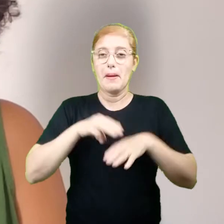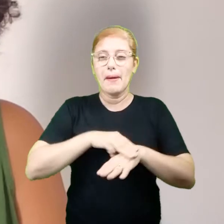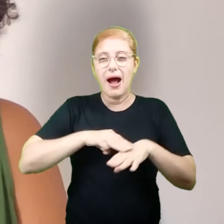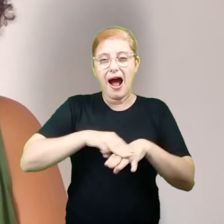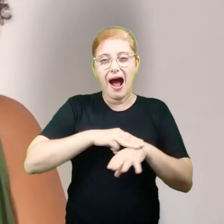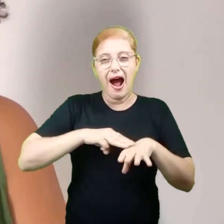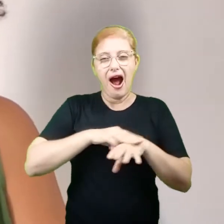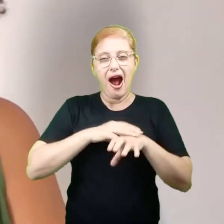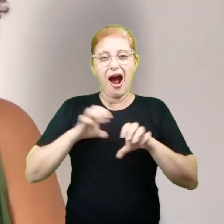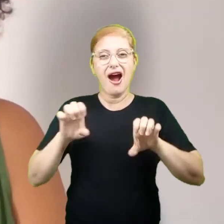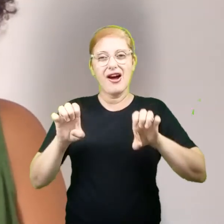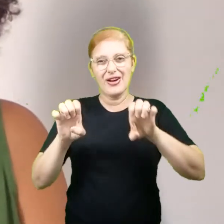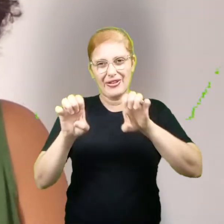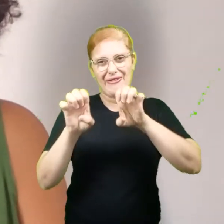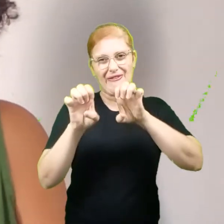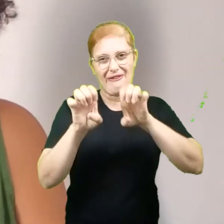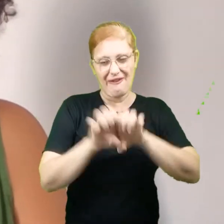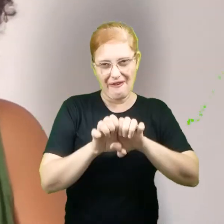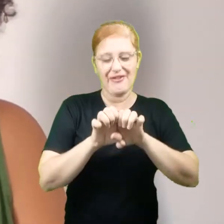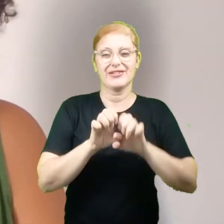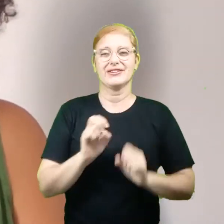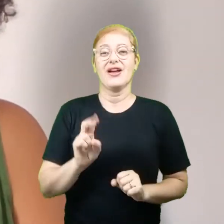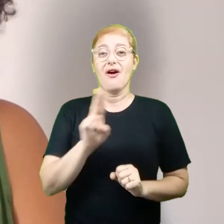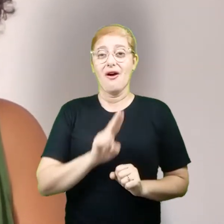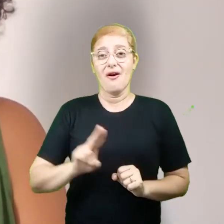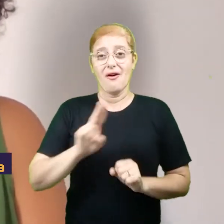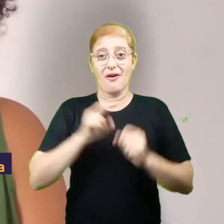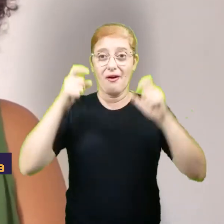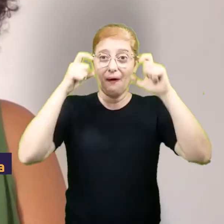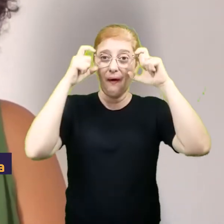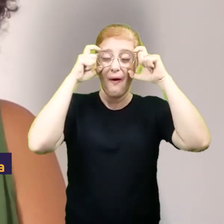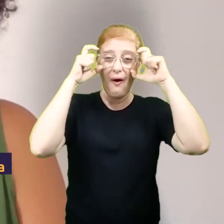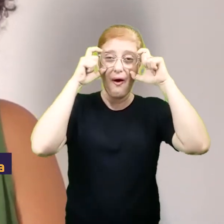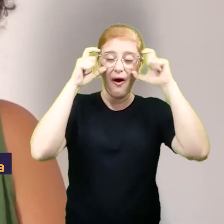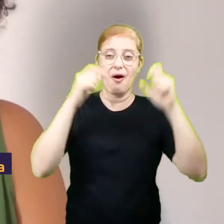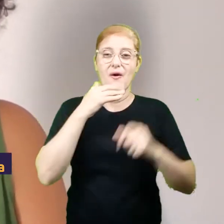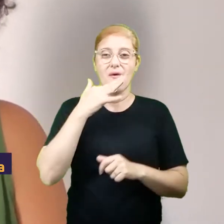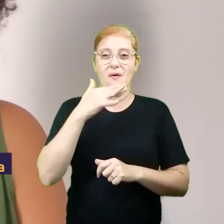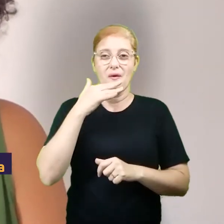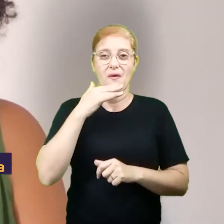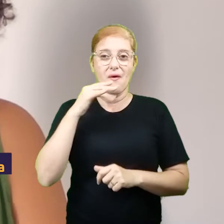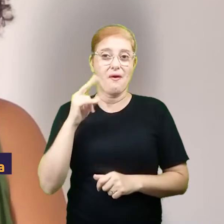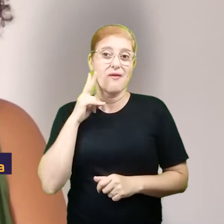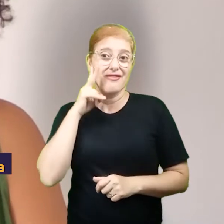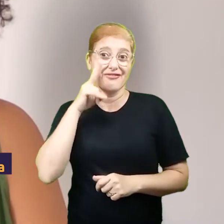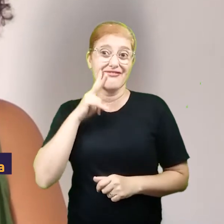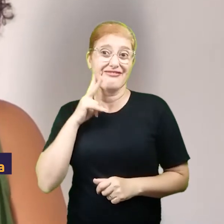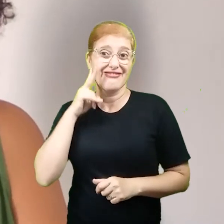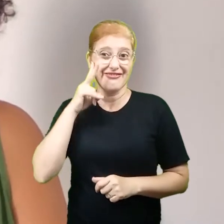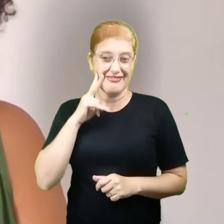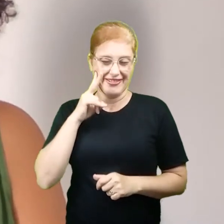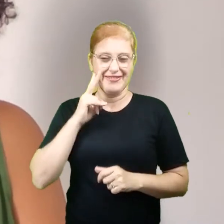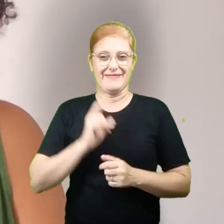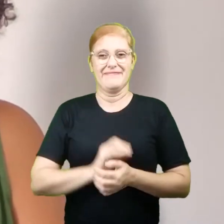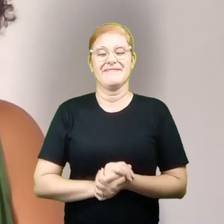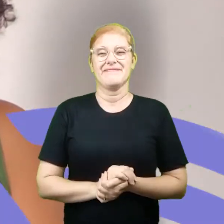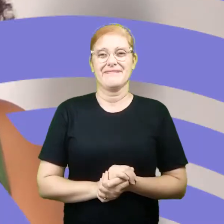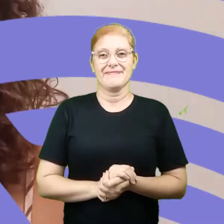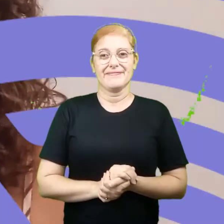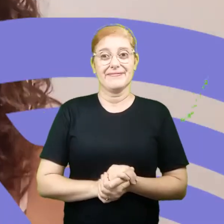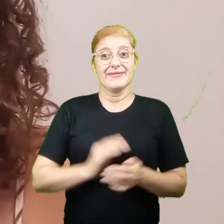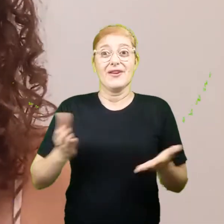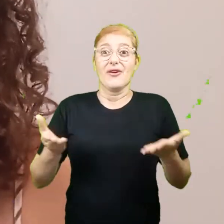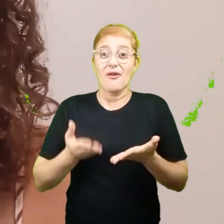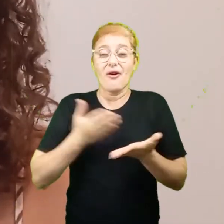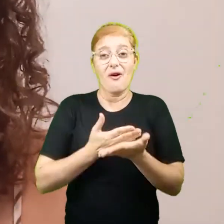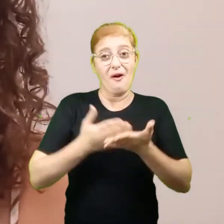escuros, já começando a ficar meio grisalhos. O uso óculos de armação quadrada no tom de vinho.